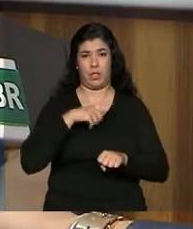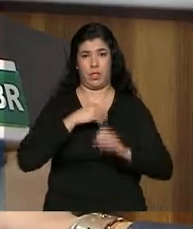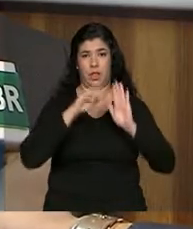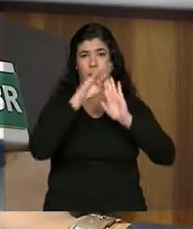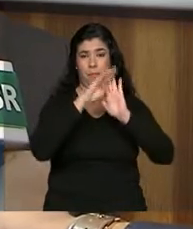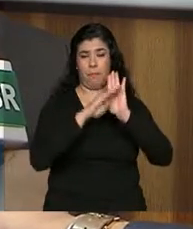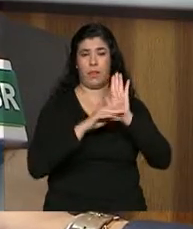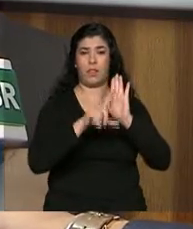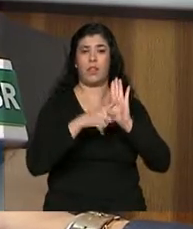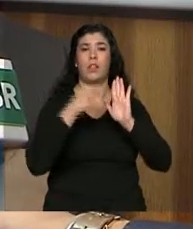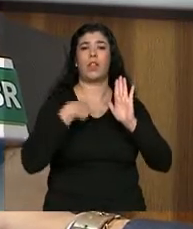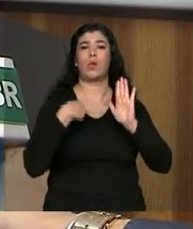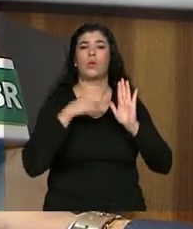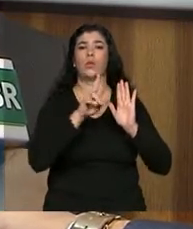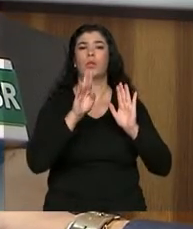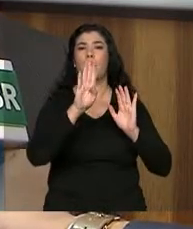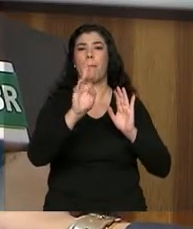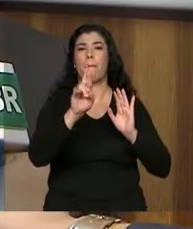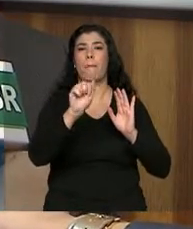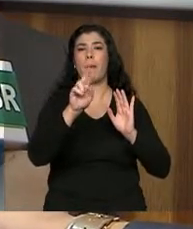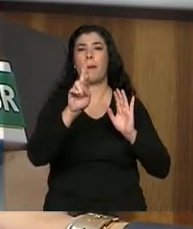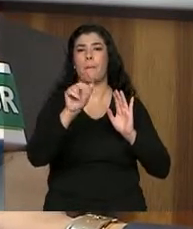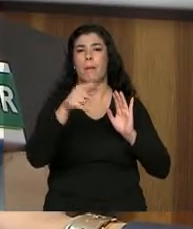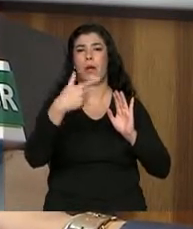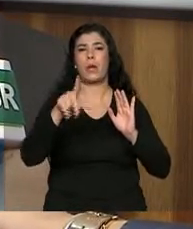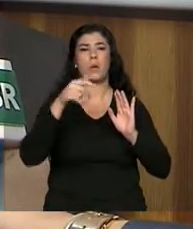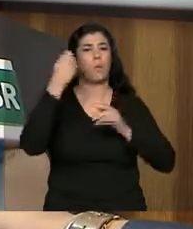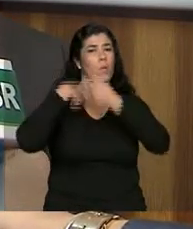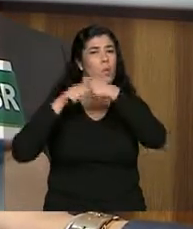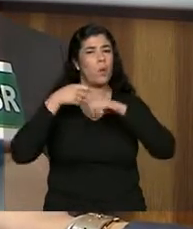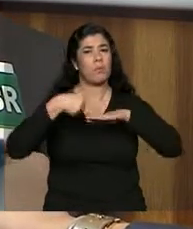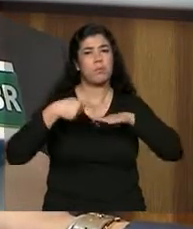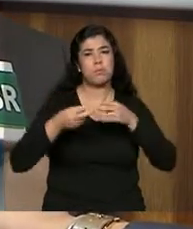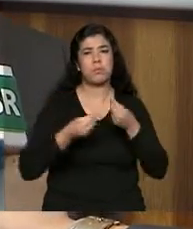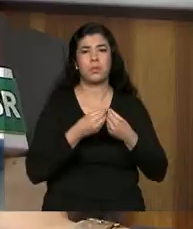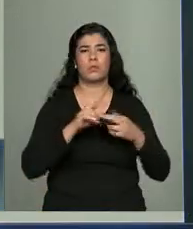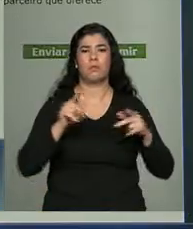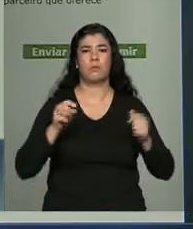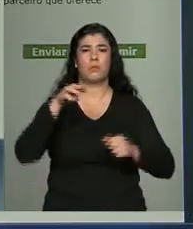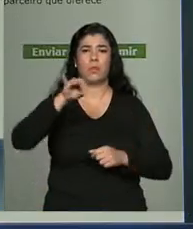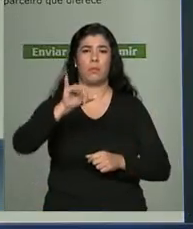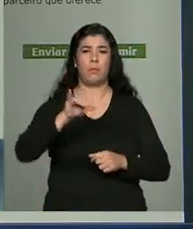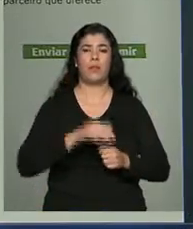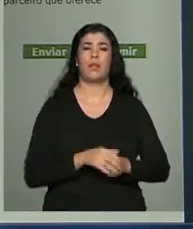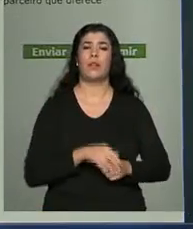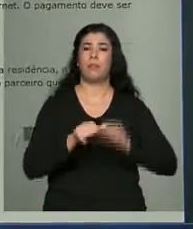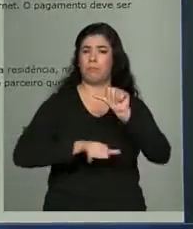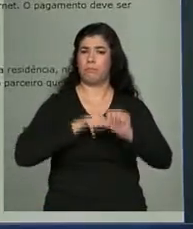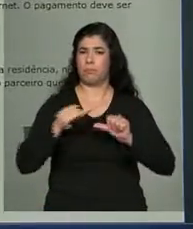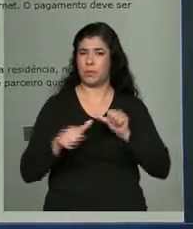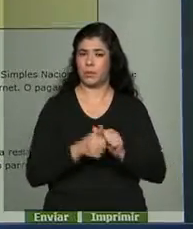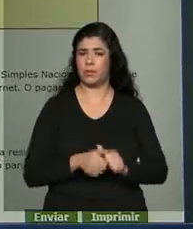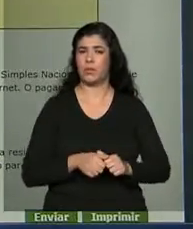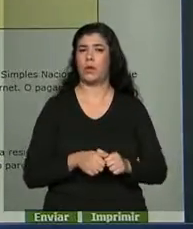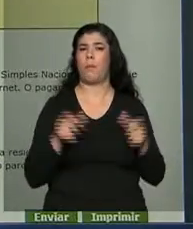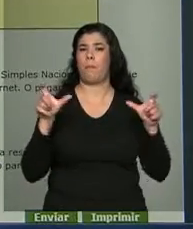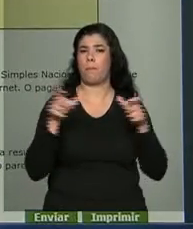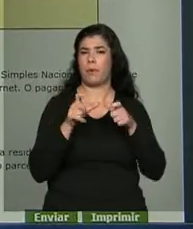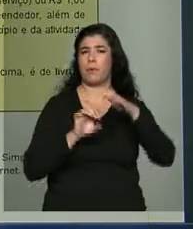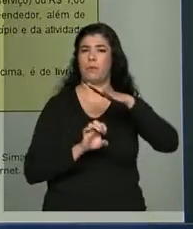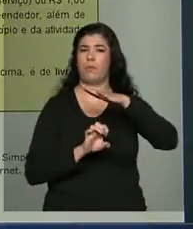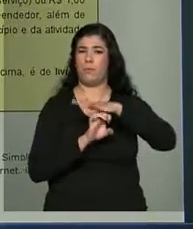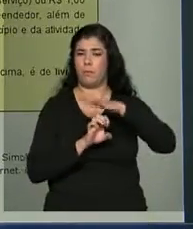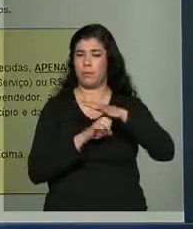exerce, está entre as que elas que estão contempladas no microempreendedor individual. Para se tornar um microempreendedor